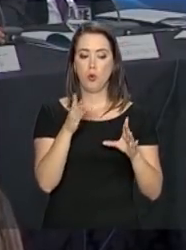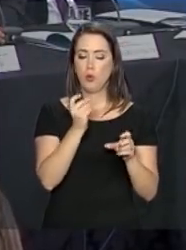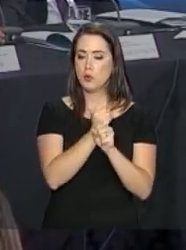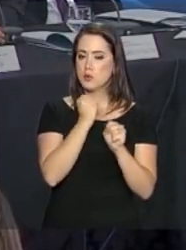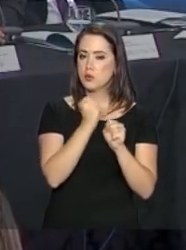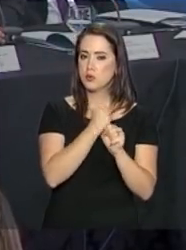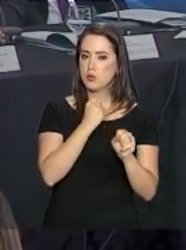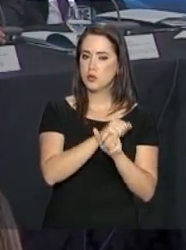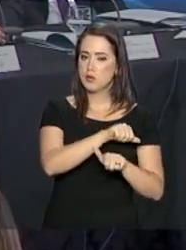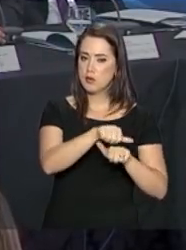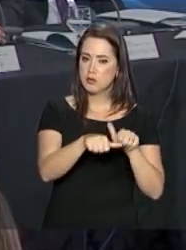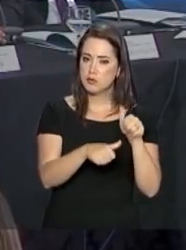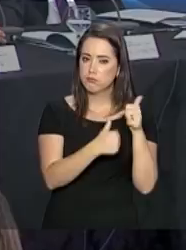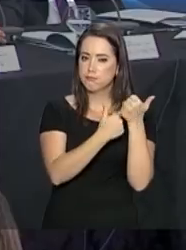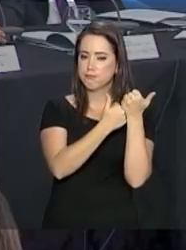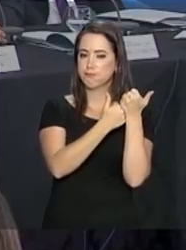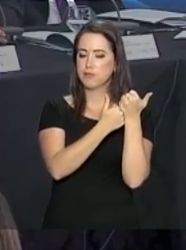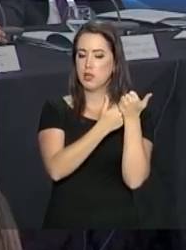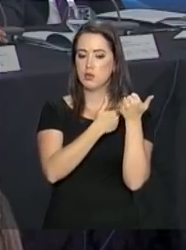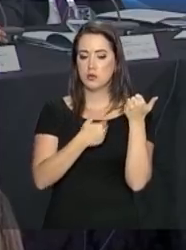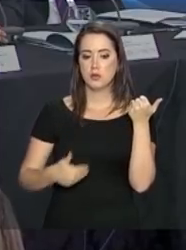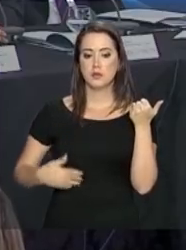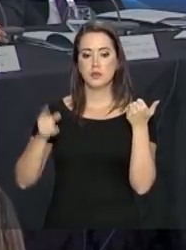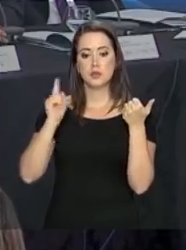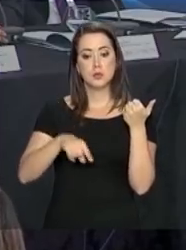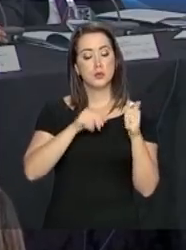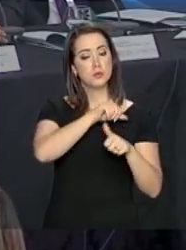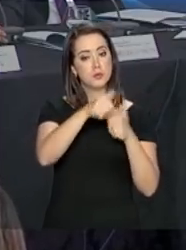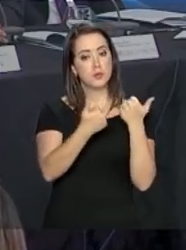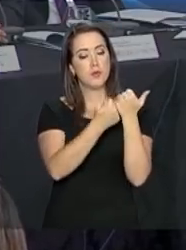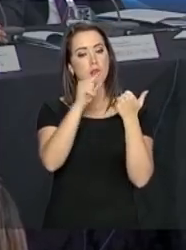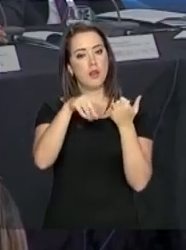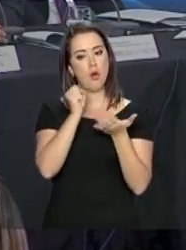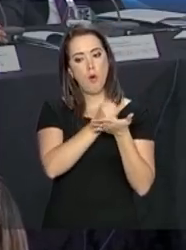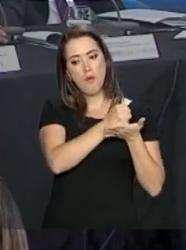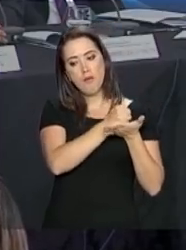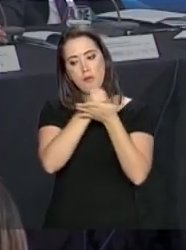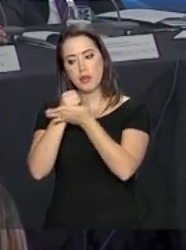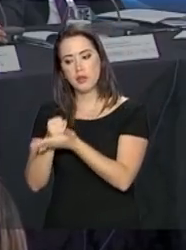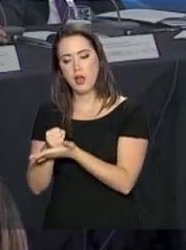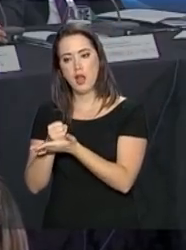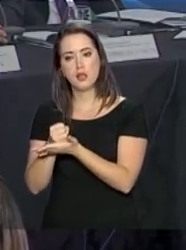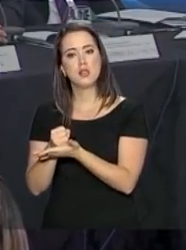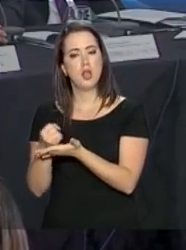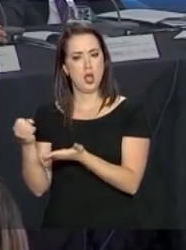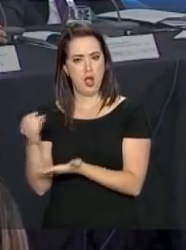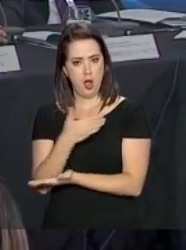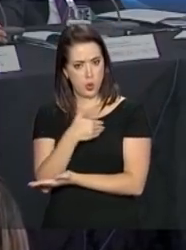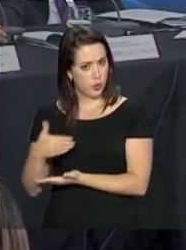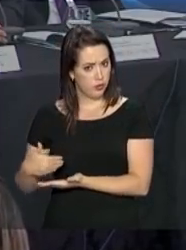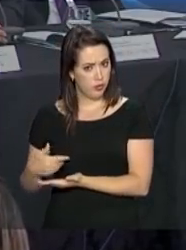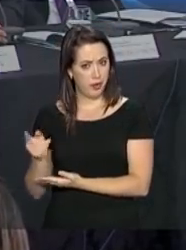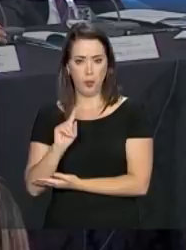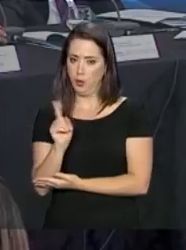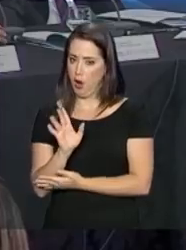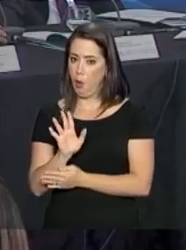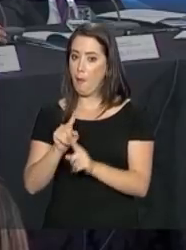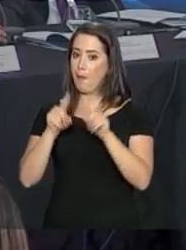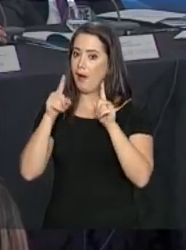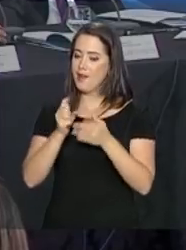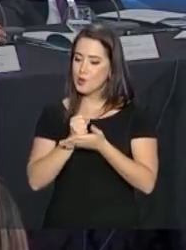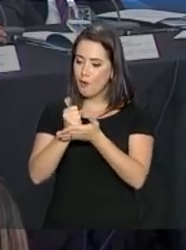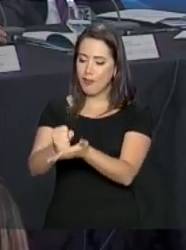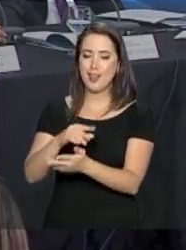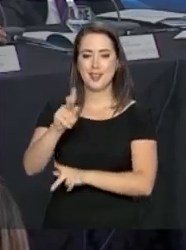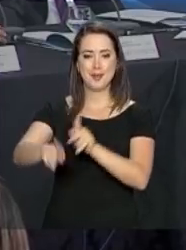esta transição, que é uma transição ofertada não ao novo governo, mas aos brasileiros e